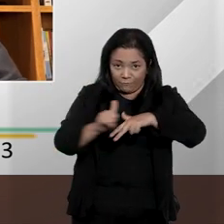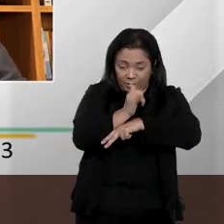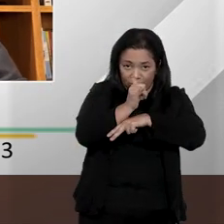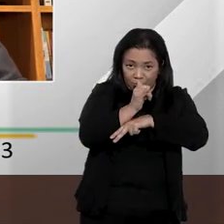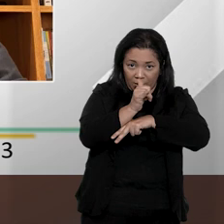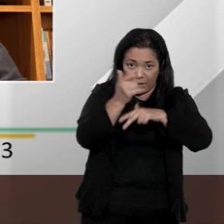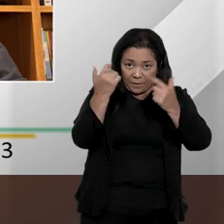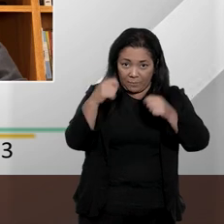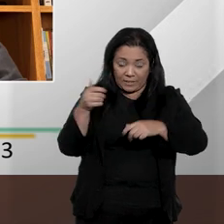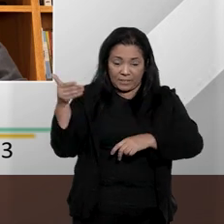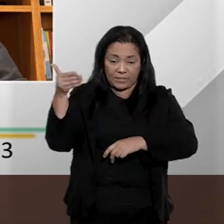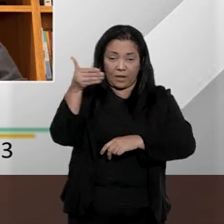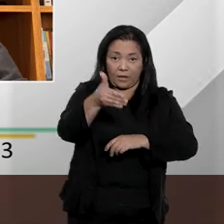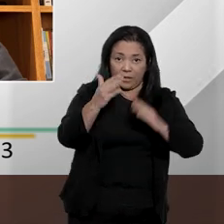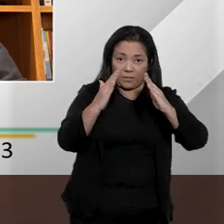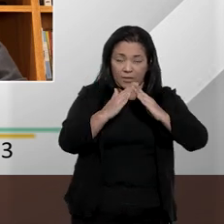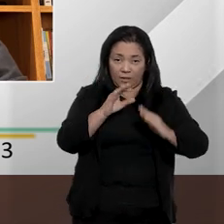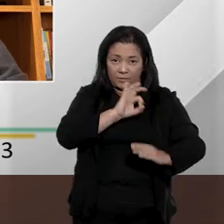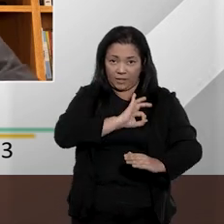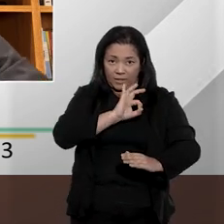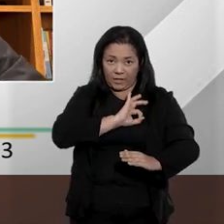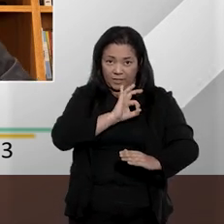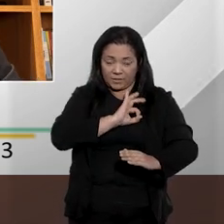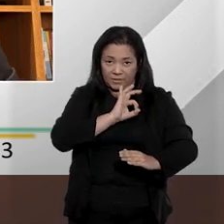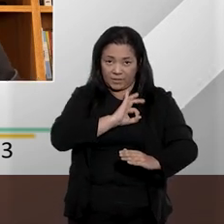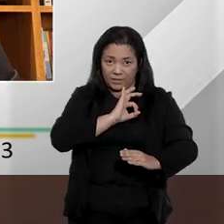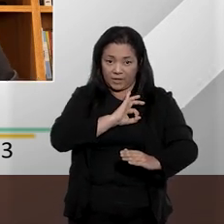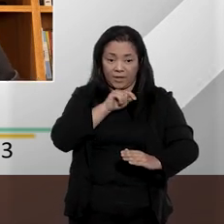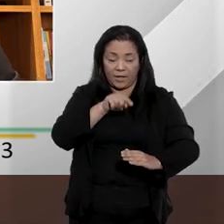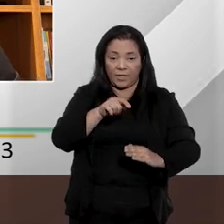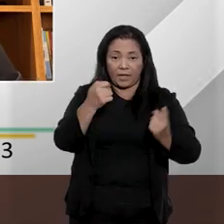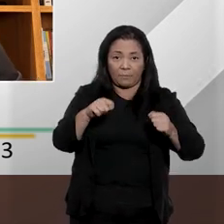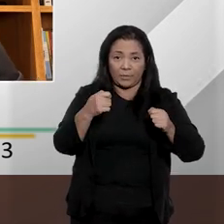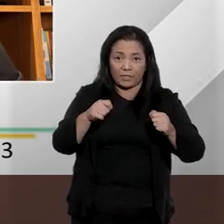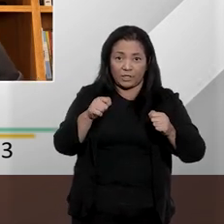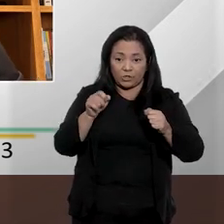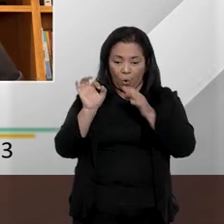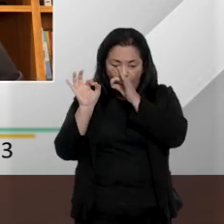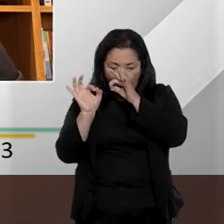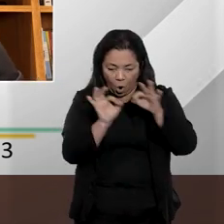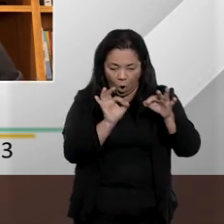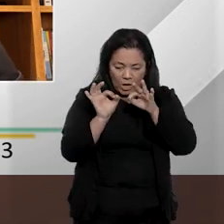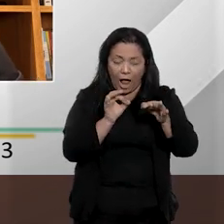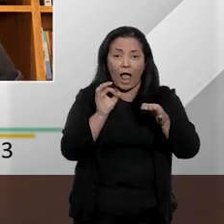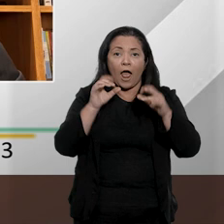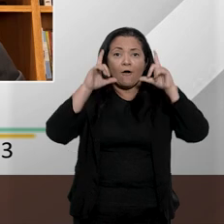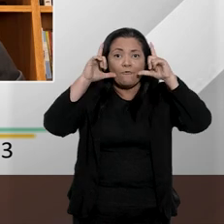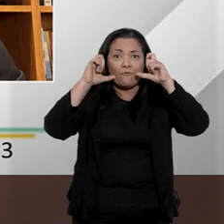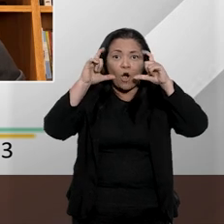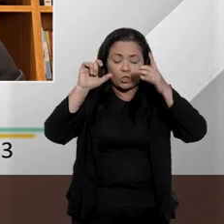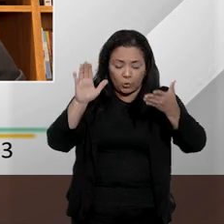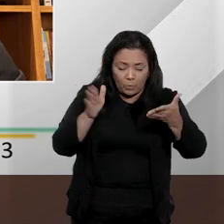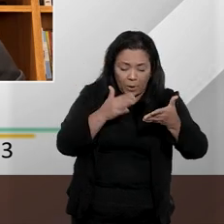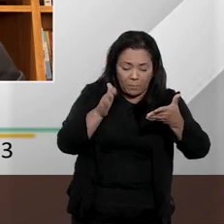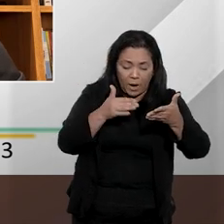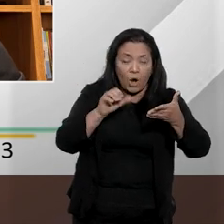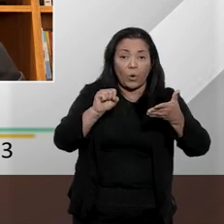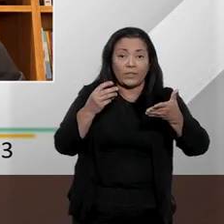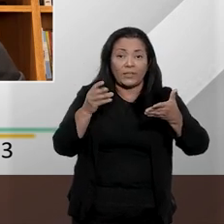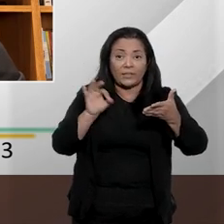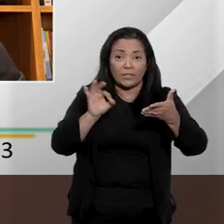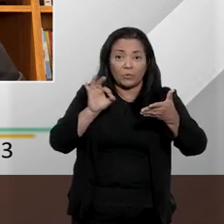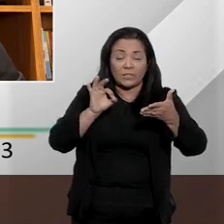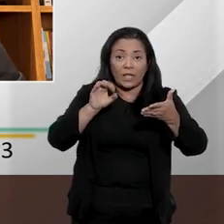feito em delegacias, as quais acabaram sendo absolvidas na sentença, acreditem, 83% eram